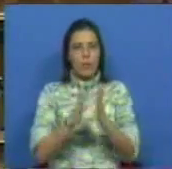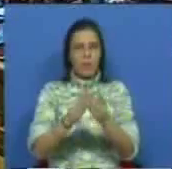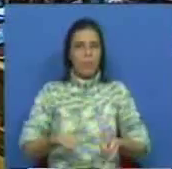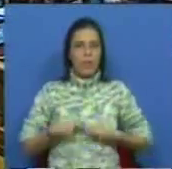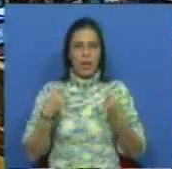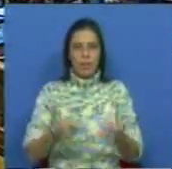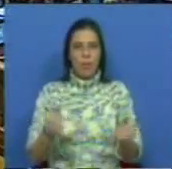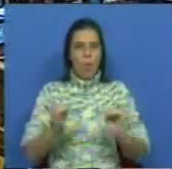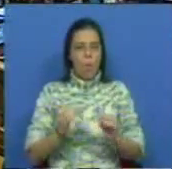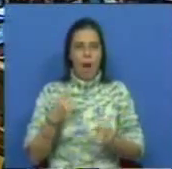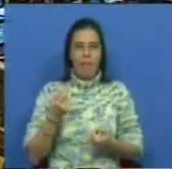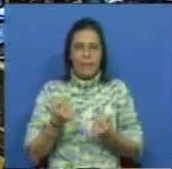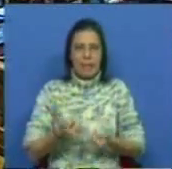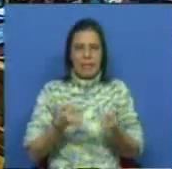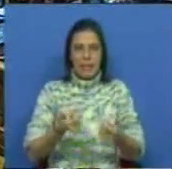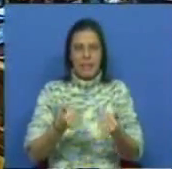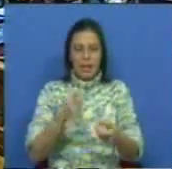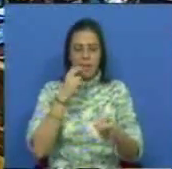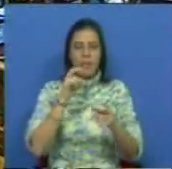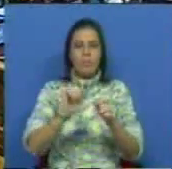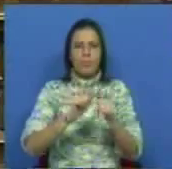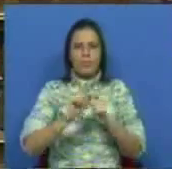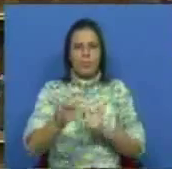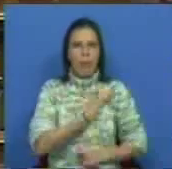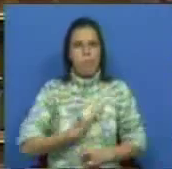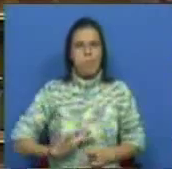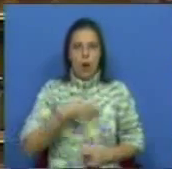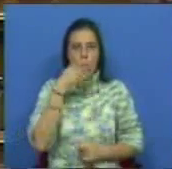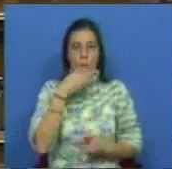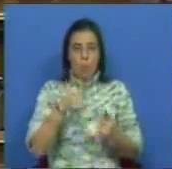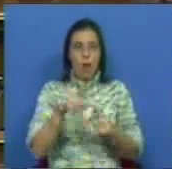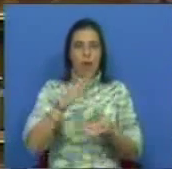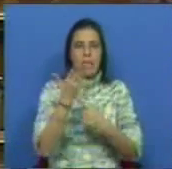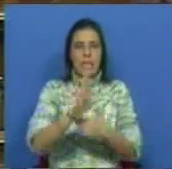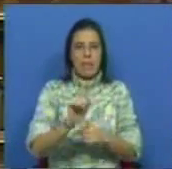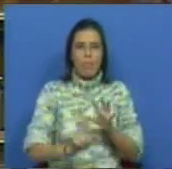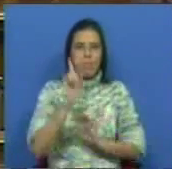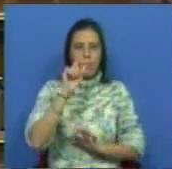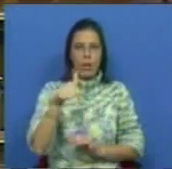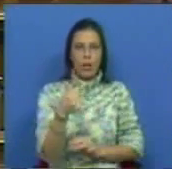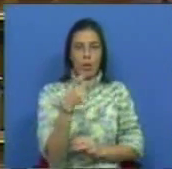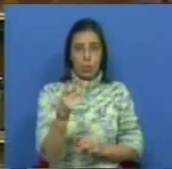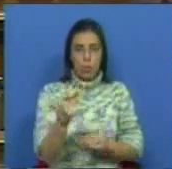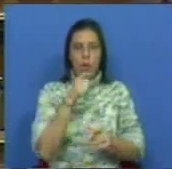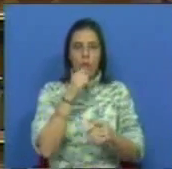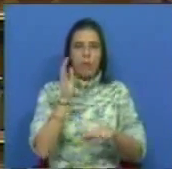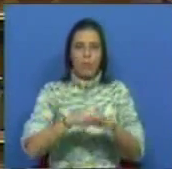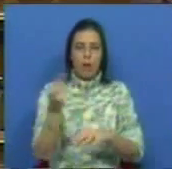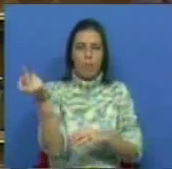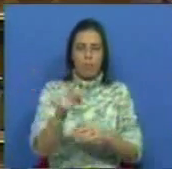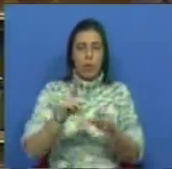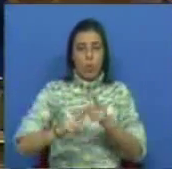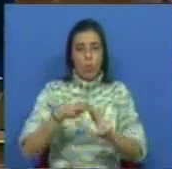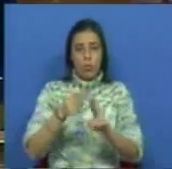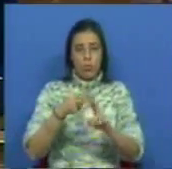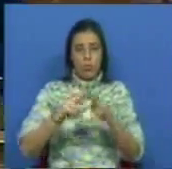desinvestimento constante nas linhas convencionais. Falemos da linha do Tua que vai ser inundada pela construção